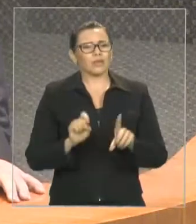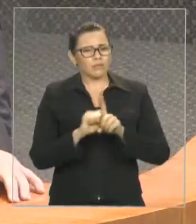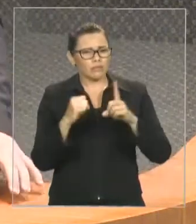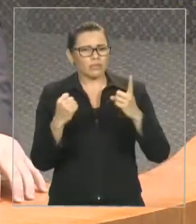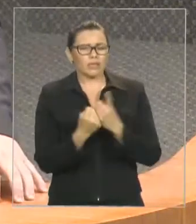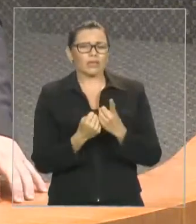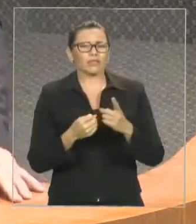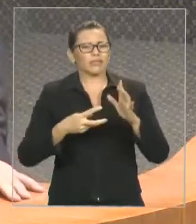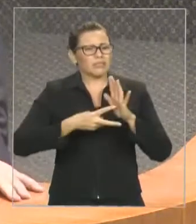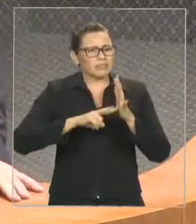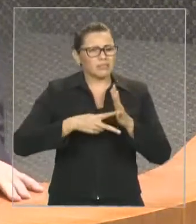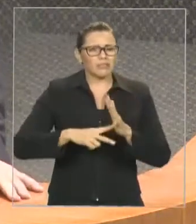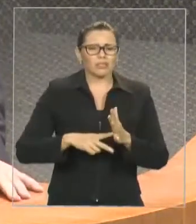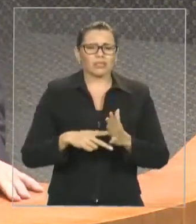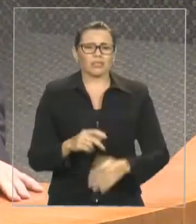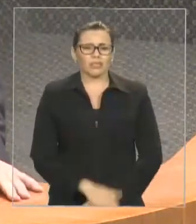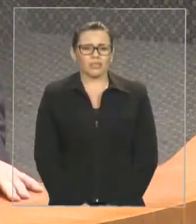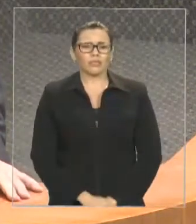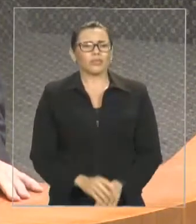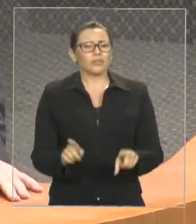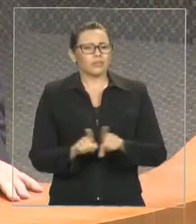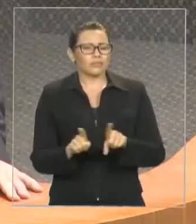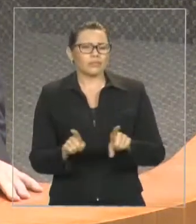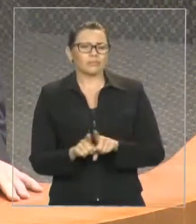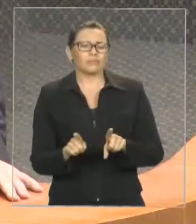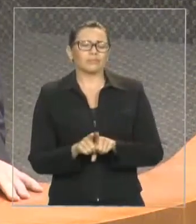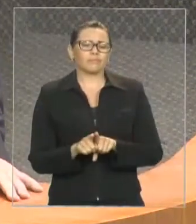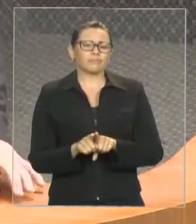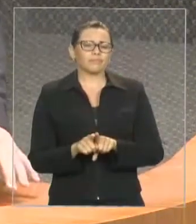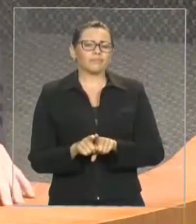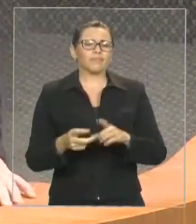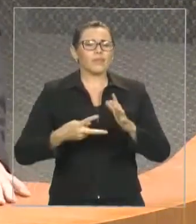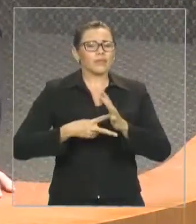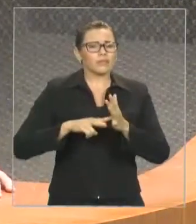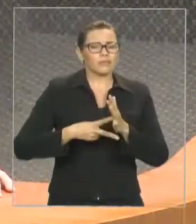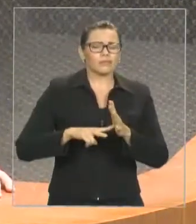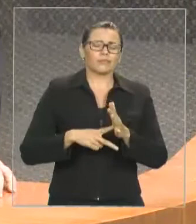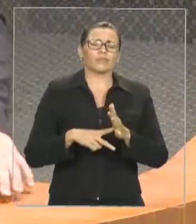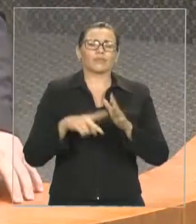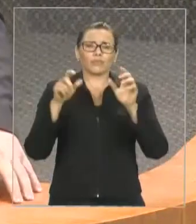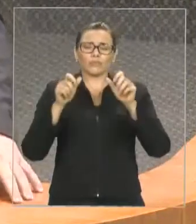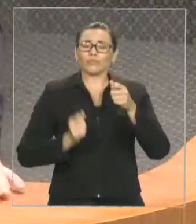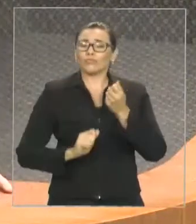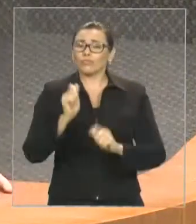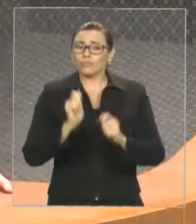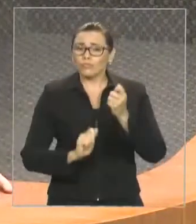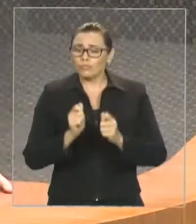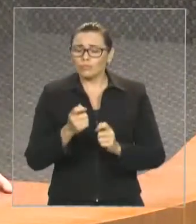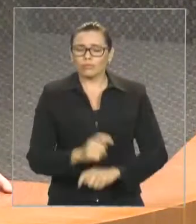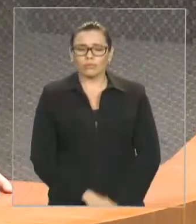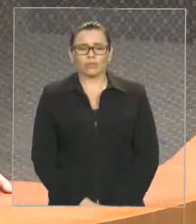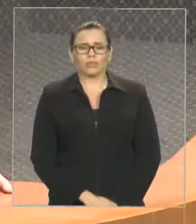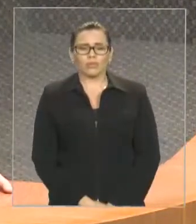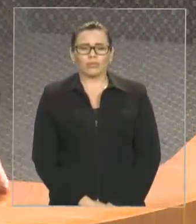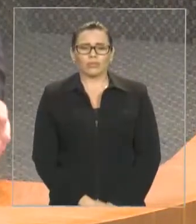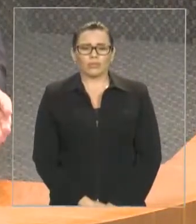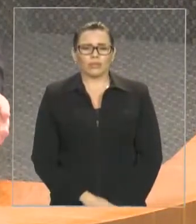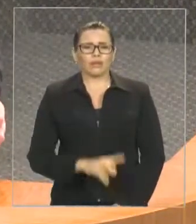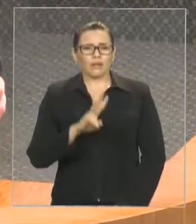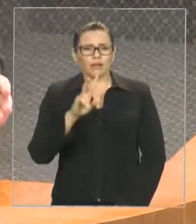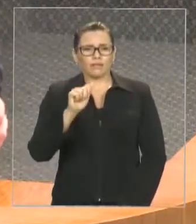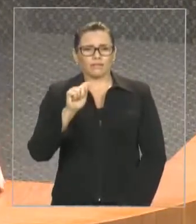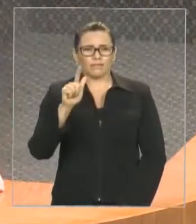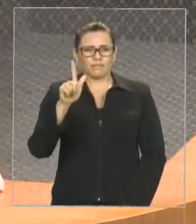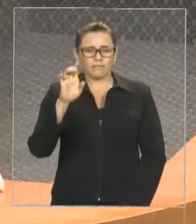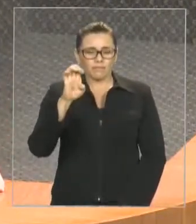sindicatos, SIFEMA, representando o setor siderúrgico, a Vale e a Suzano e demais envolvidos. Para que